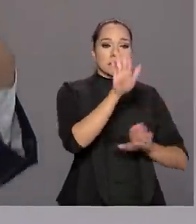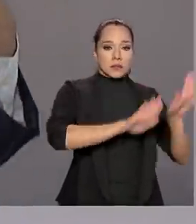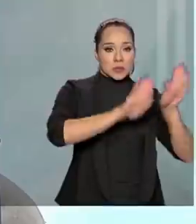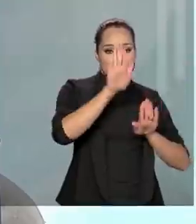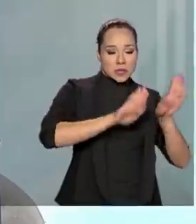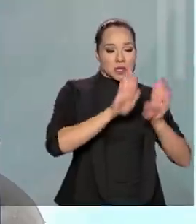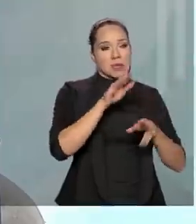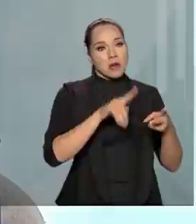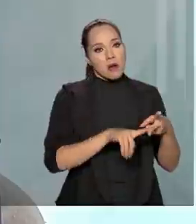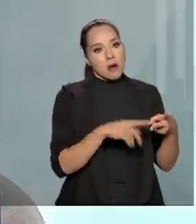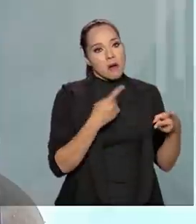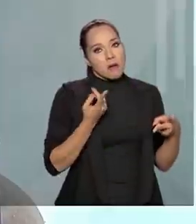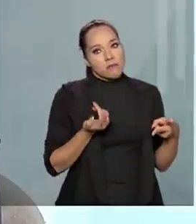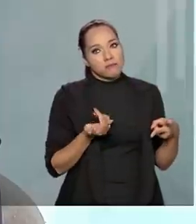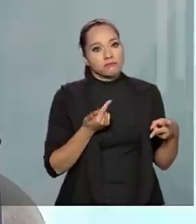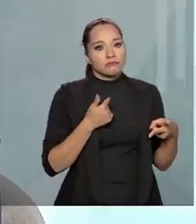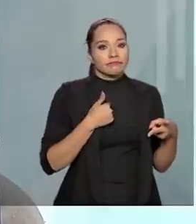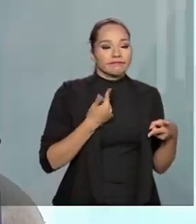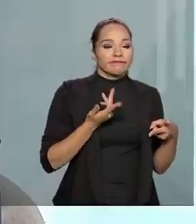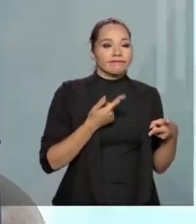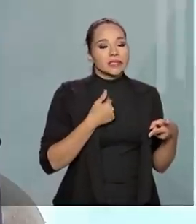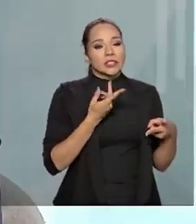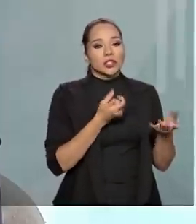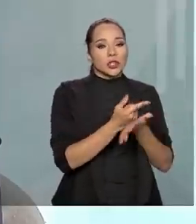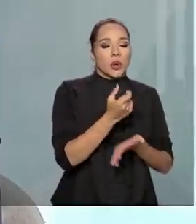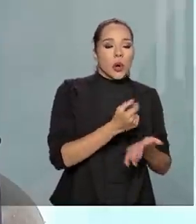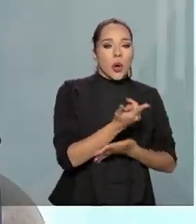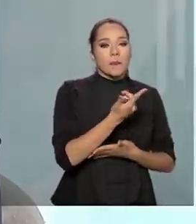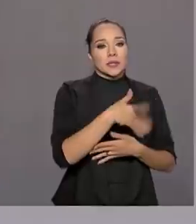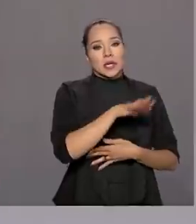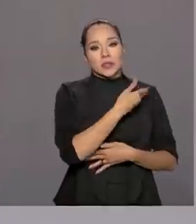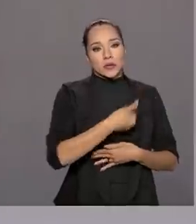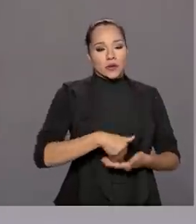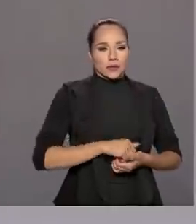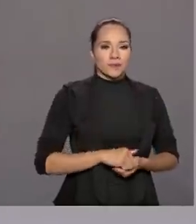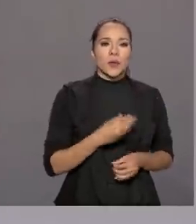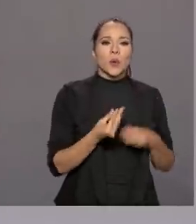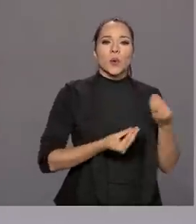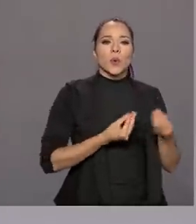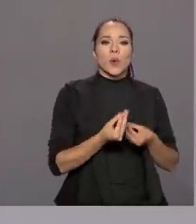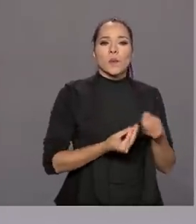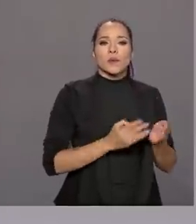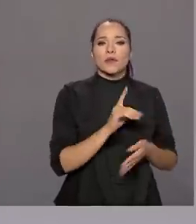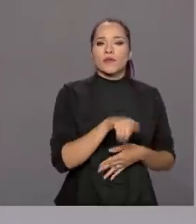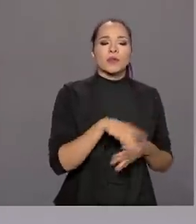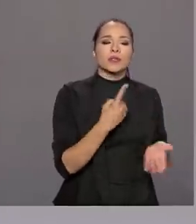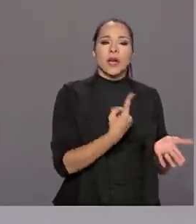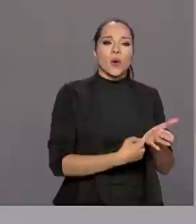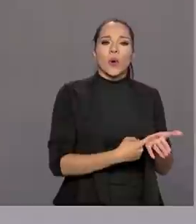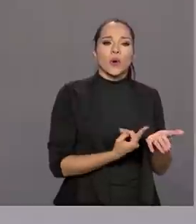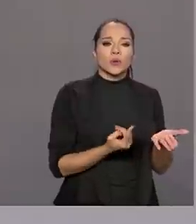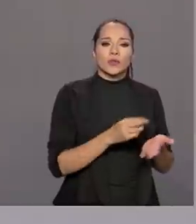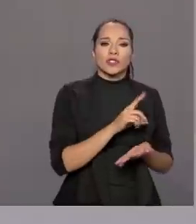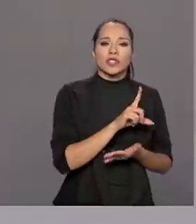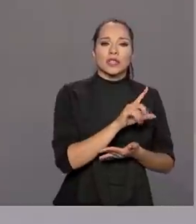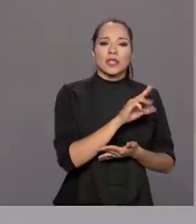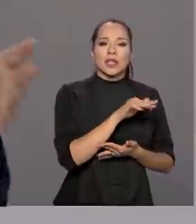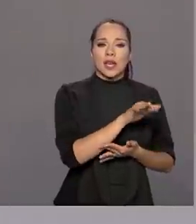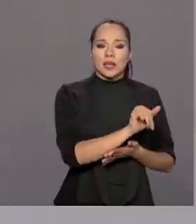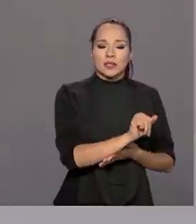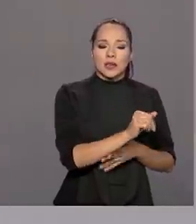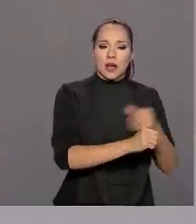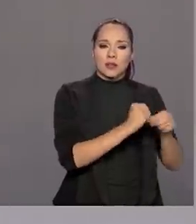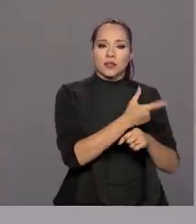licitações, de compras governamentais. Como é que foram os acordos de leniência em 2020?